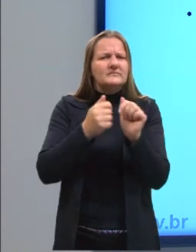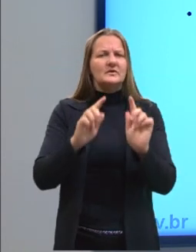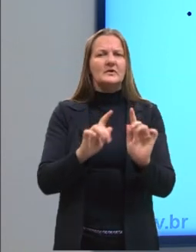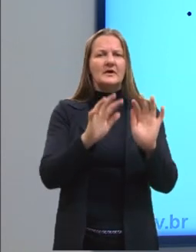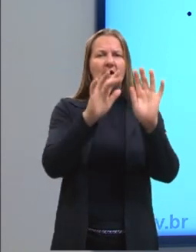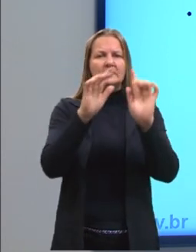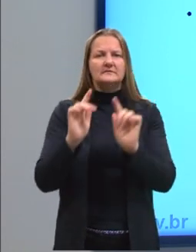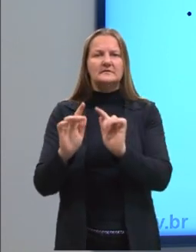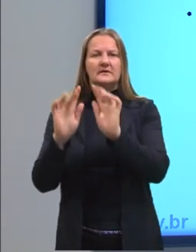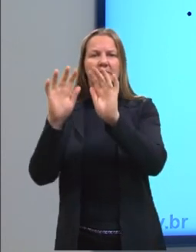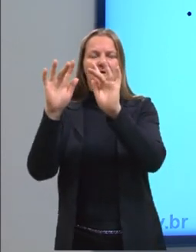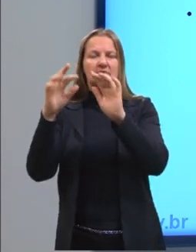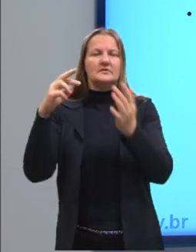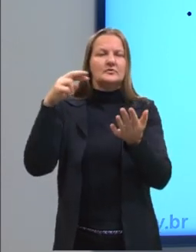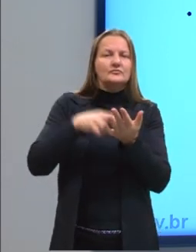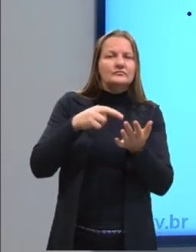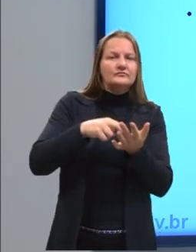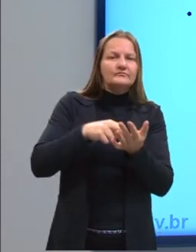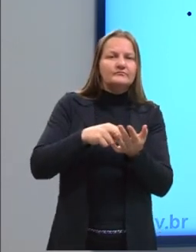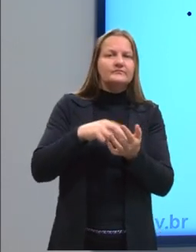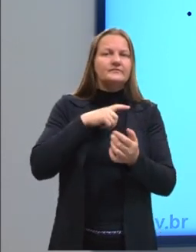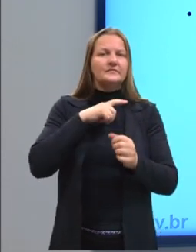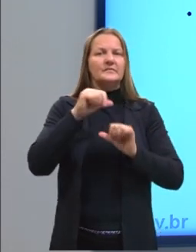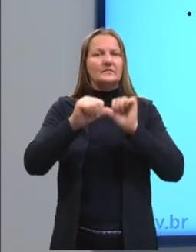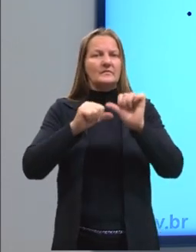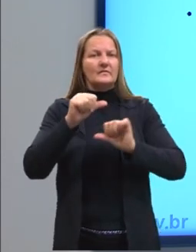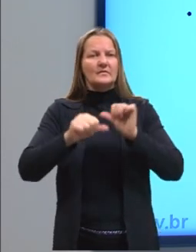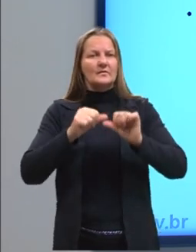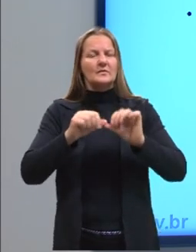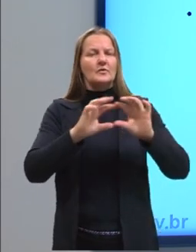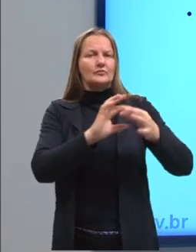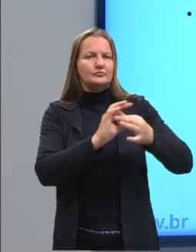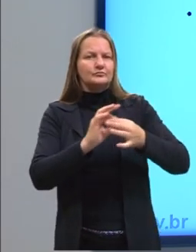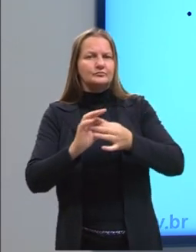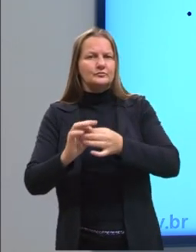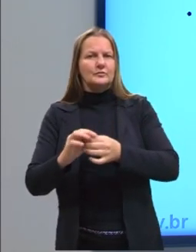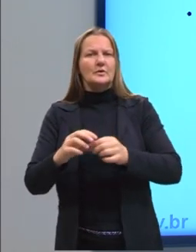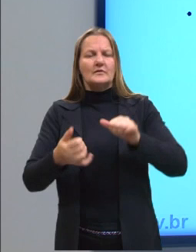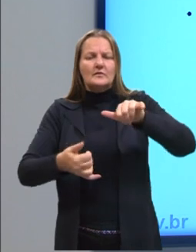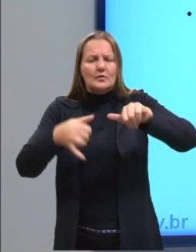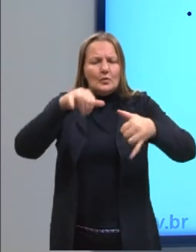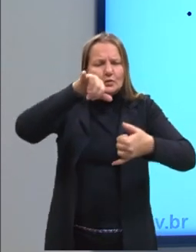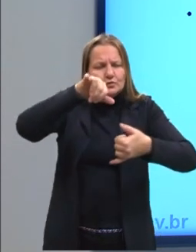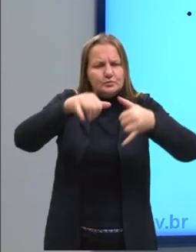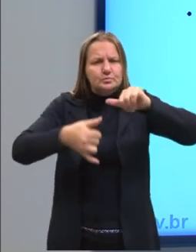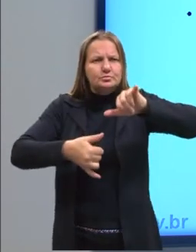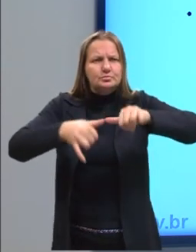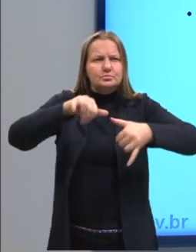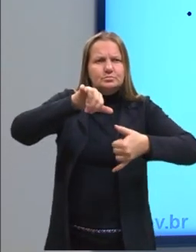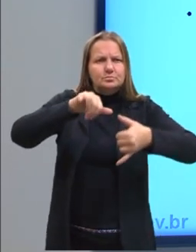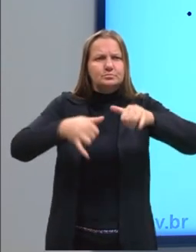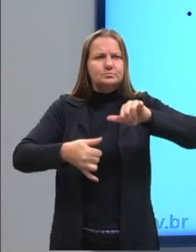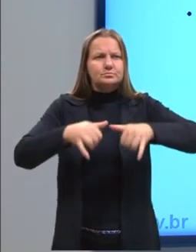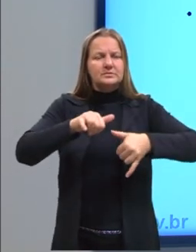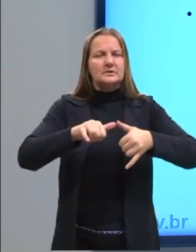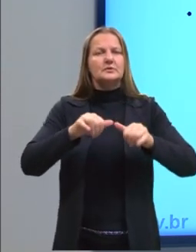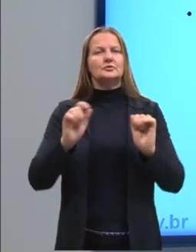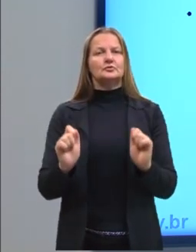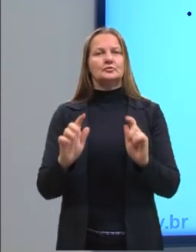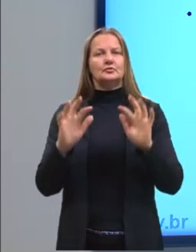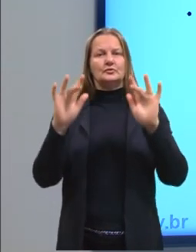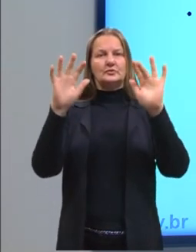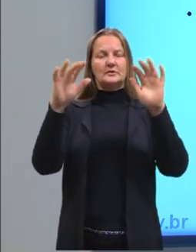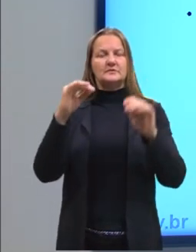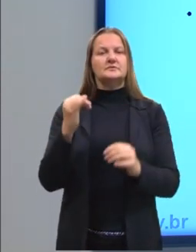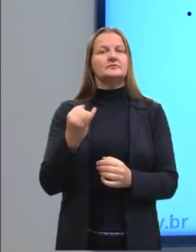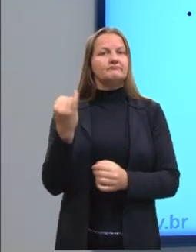os gases reais, em algumas situações de laboratório, principalmente, a esses gases que a gente chama